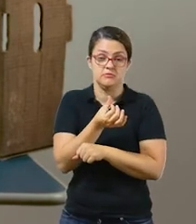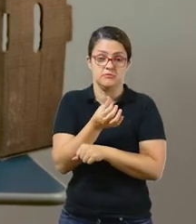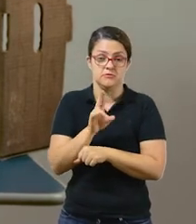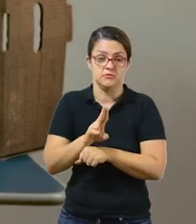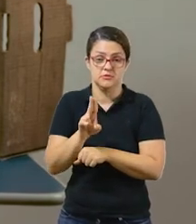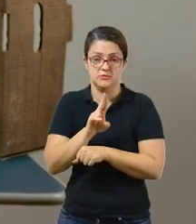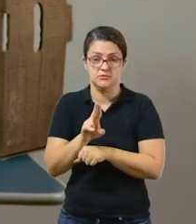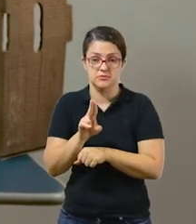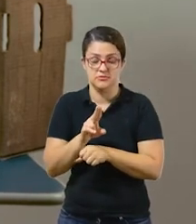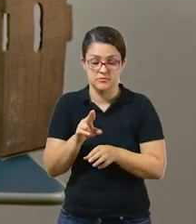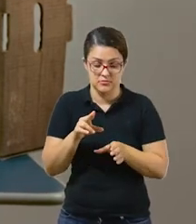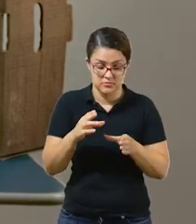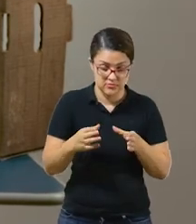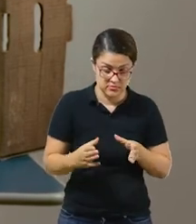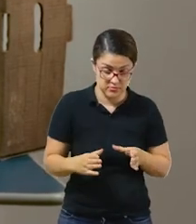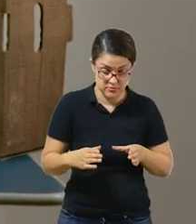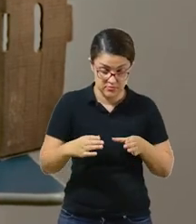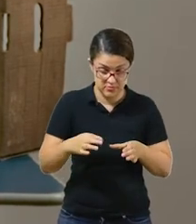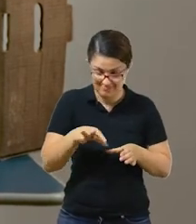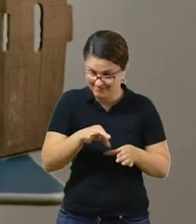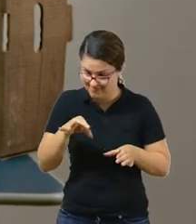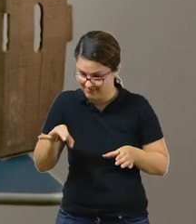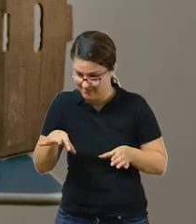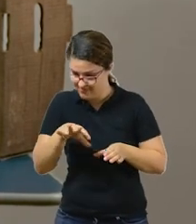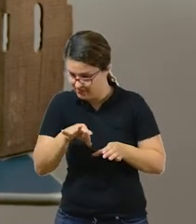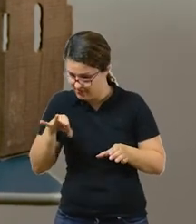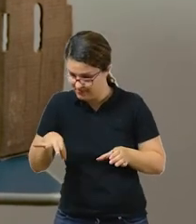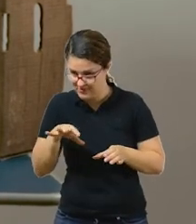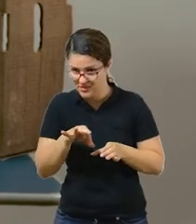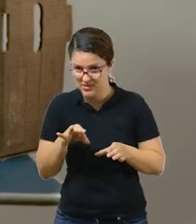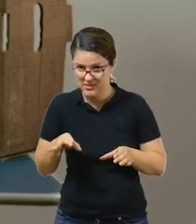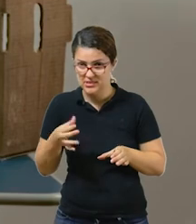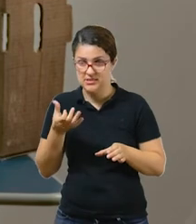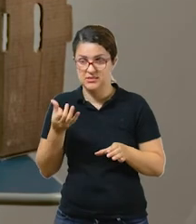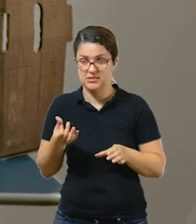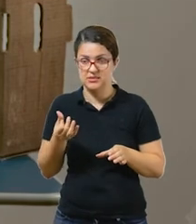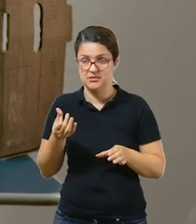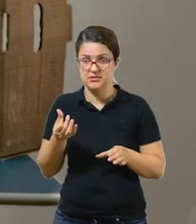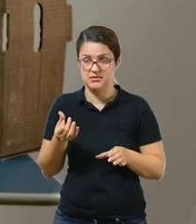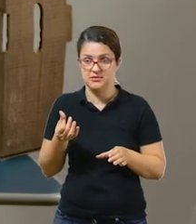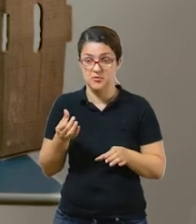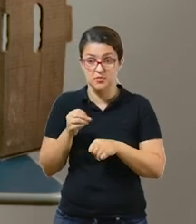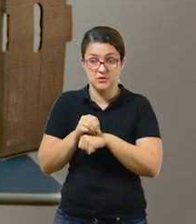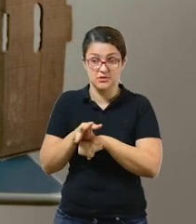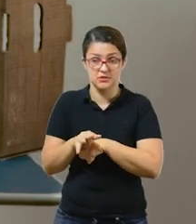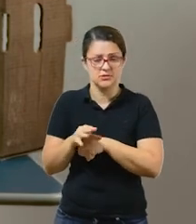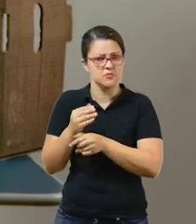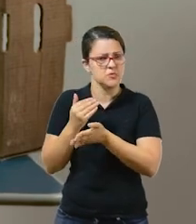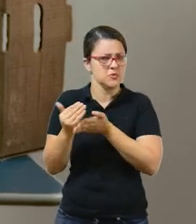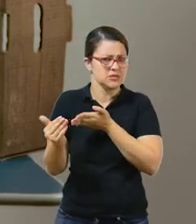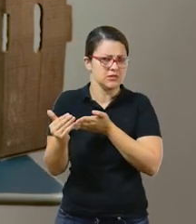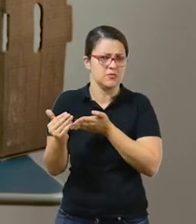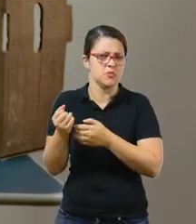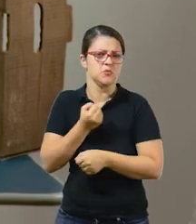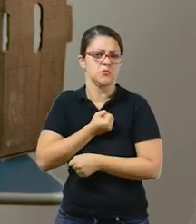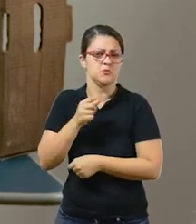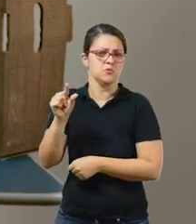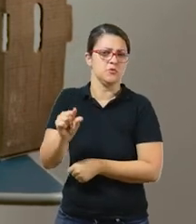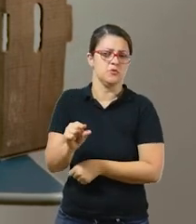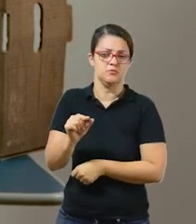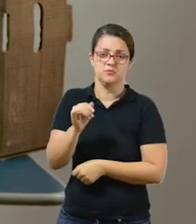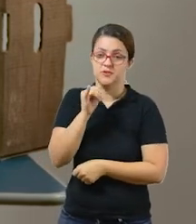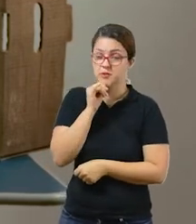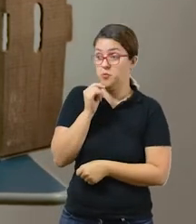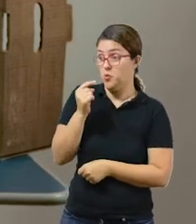né? Você vai retirar seis pecinhas e ela vai, ela vai pegar... Uma dica é sempre começar pelos números menores.